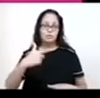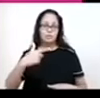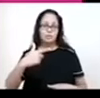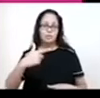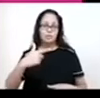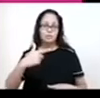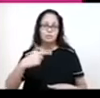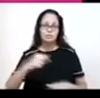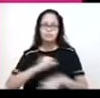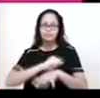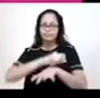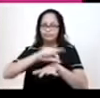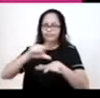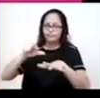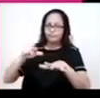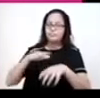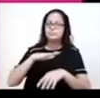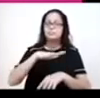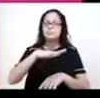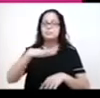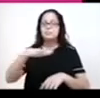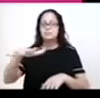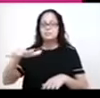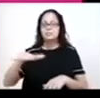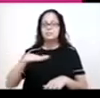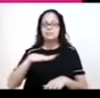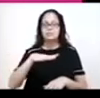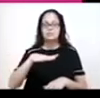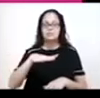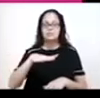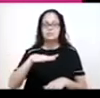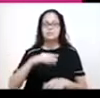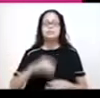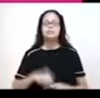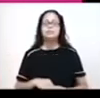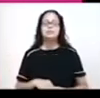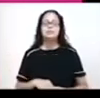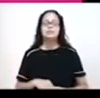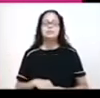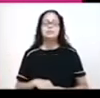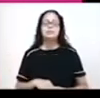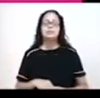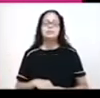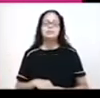É uma região de grande diversidade de paisagens, até por conta da sua extensão territorial.